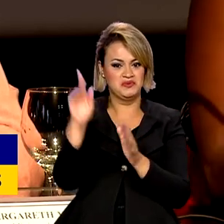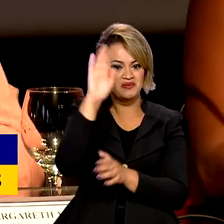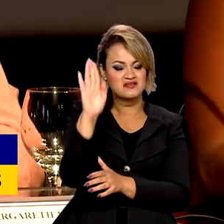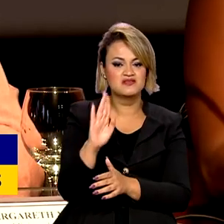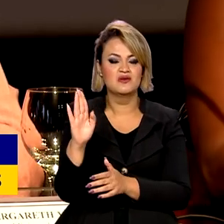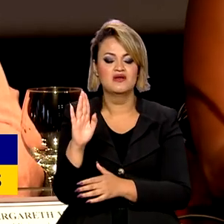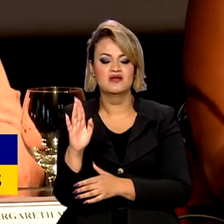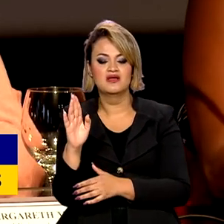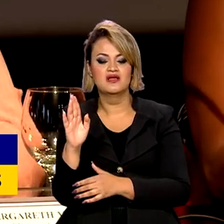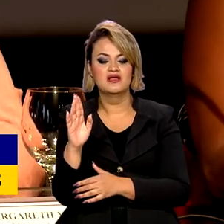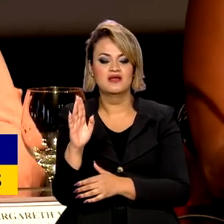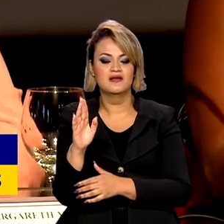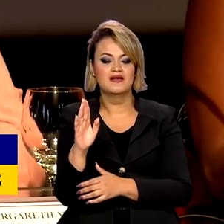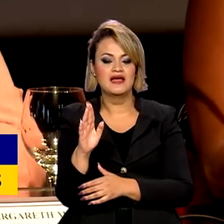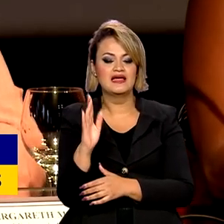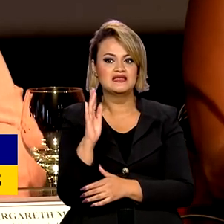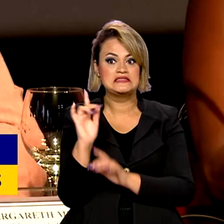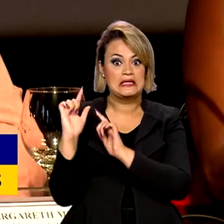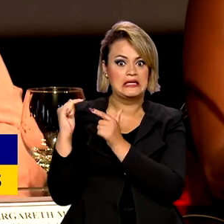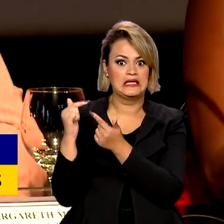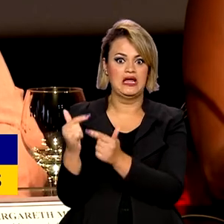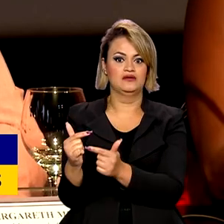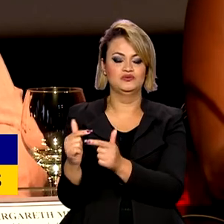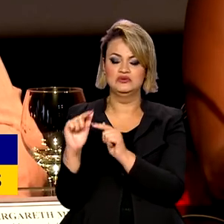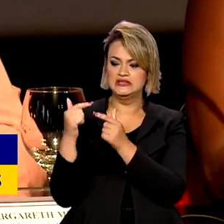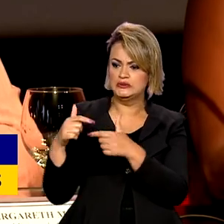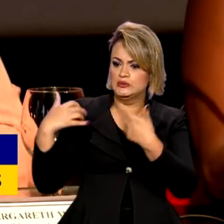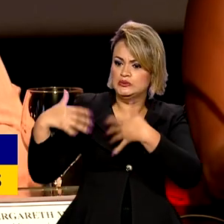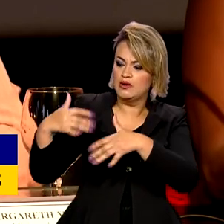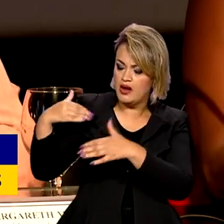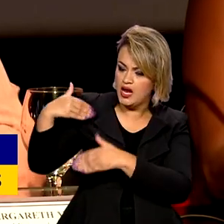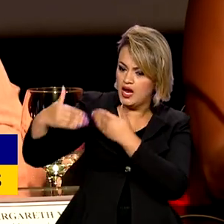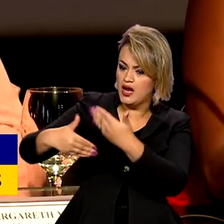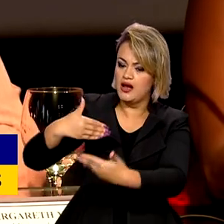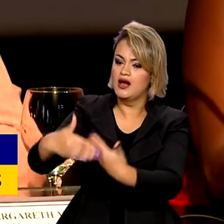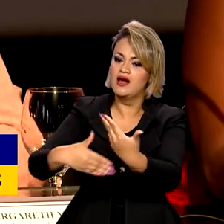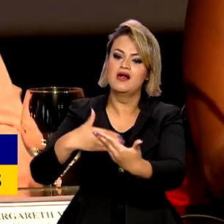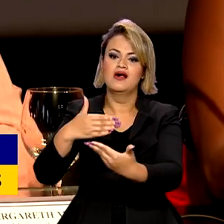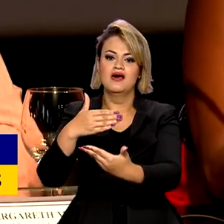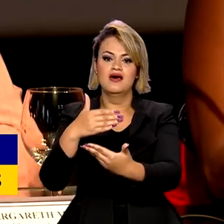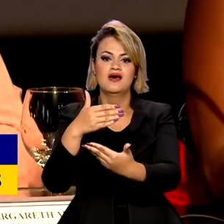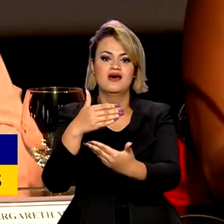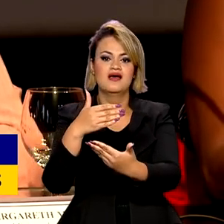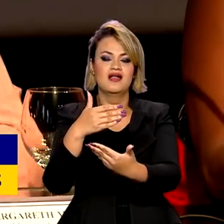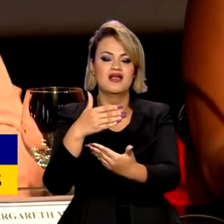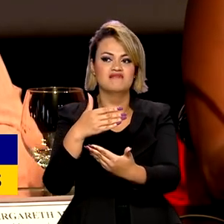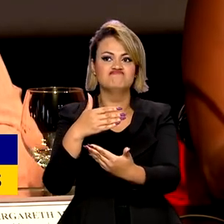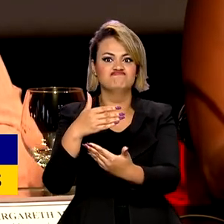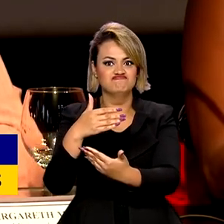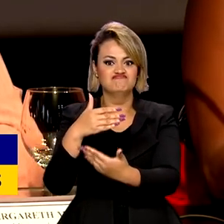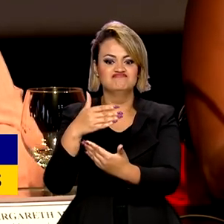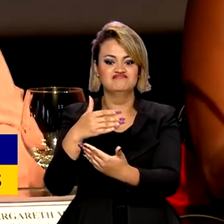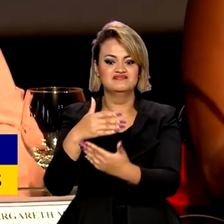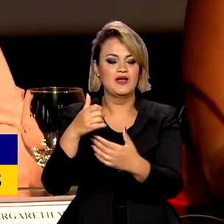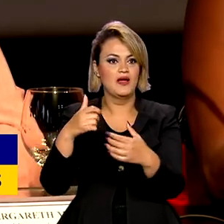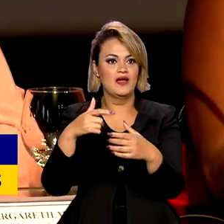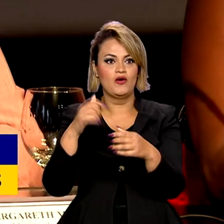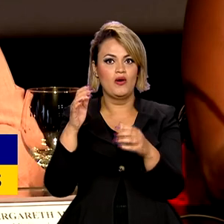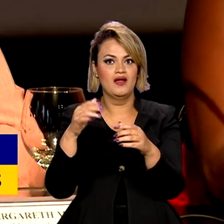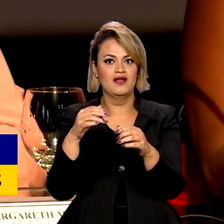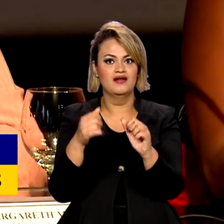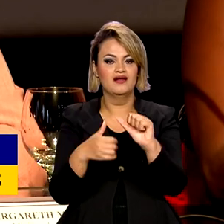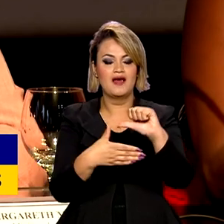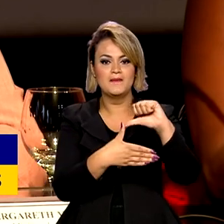legado gigante, é a maior cinemateca da América do Sul